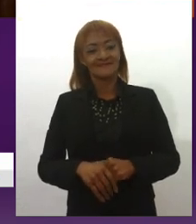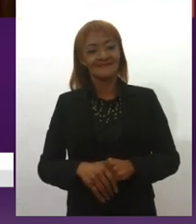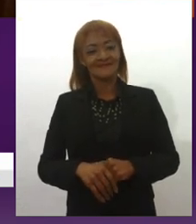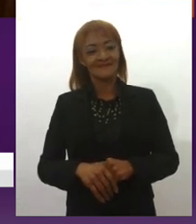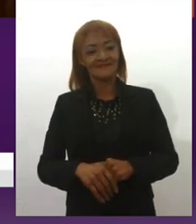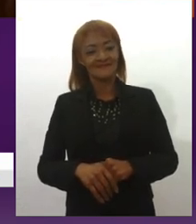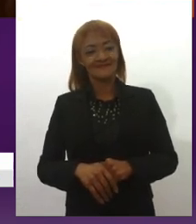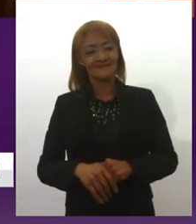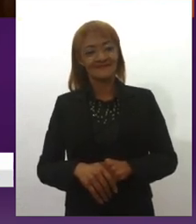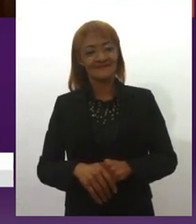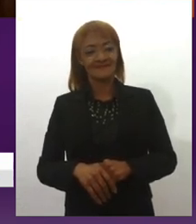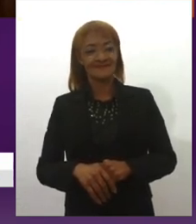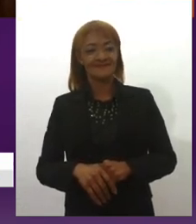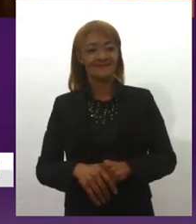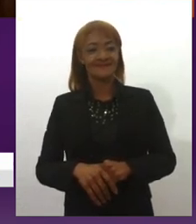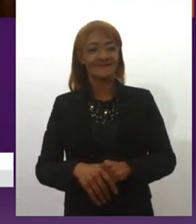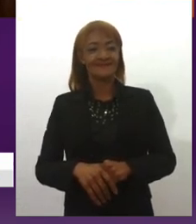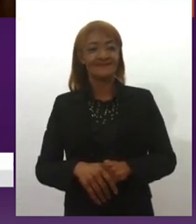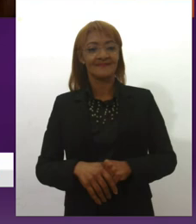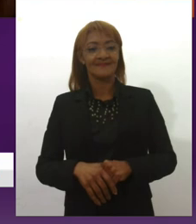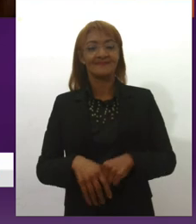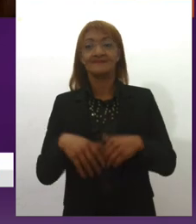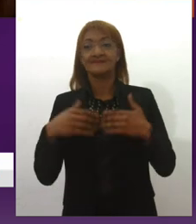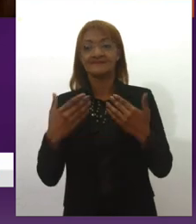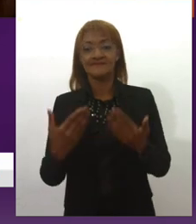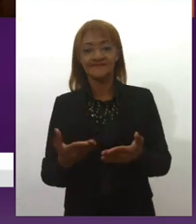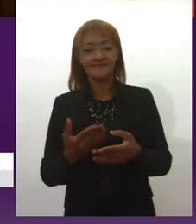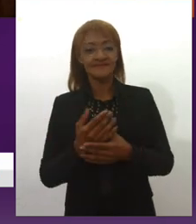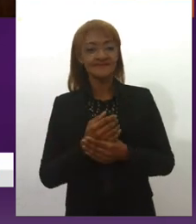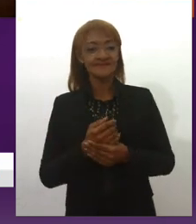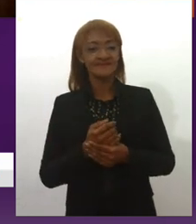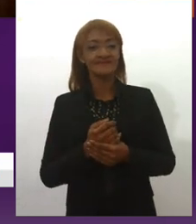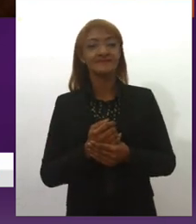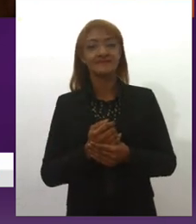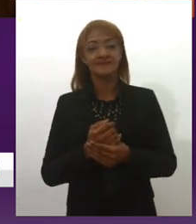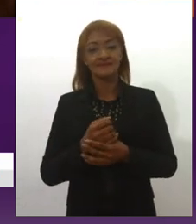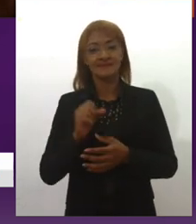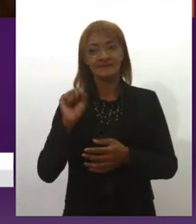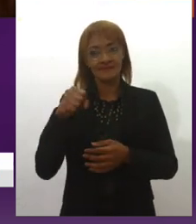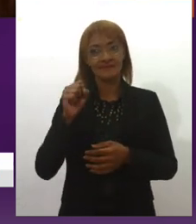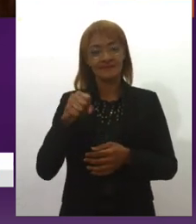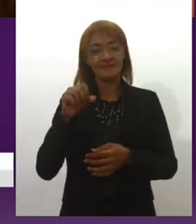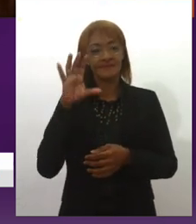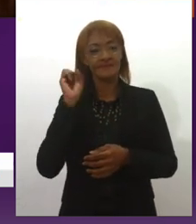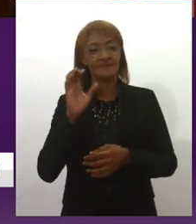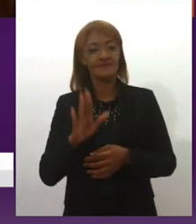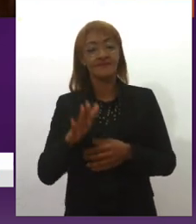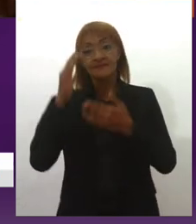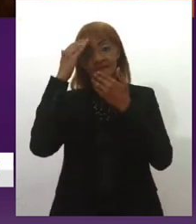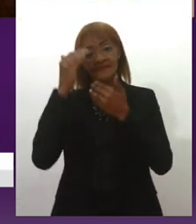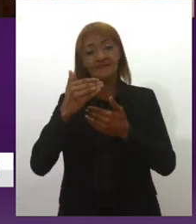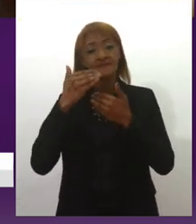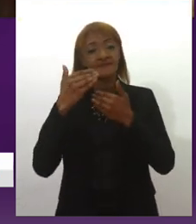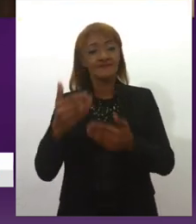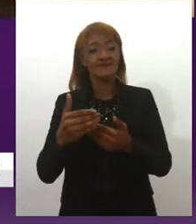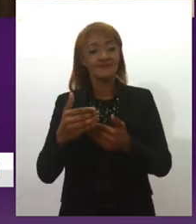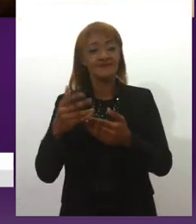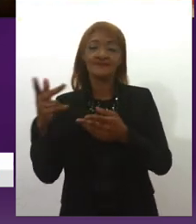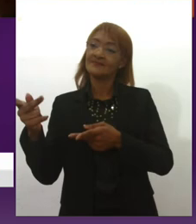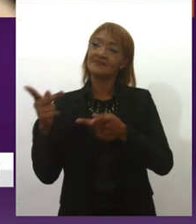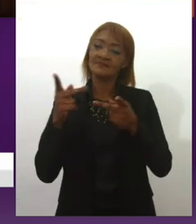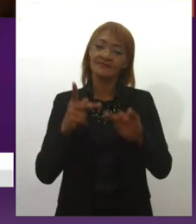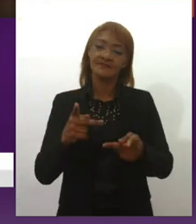Aí eu começo, então. Bom, estão me ouvindo? Sim, sim. Eu quero agradecer o convite